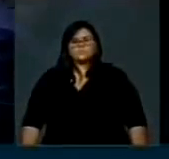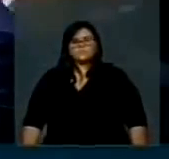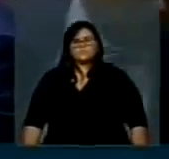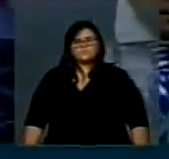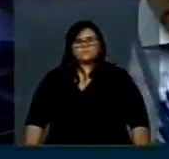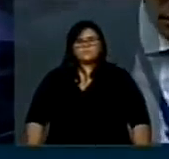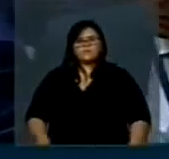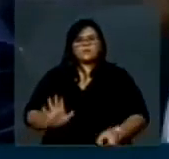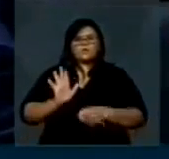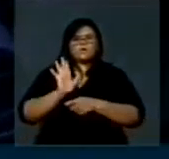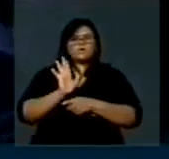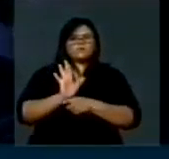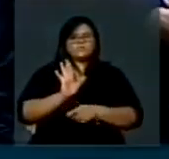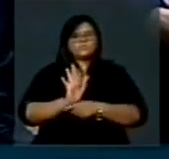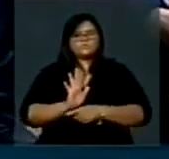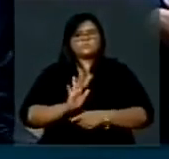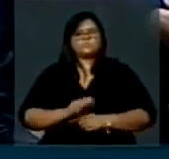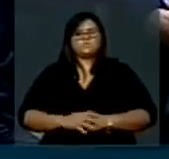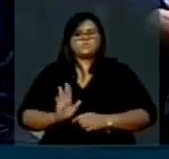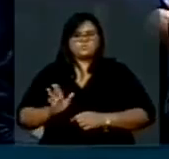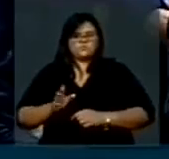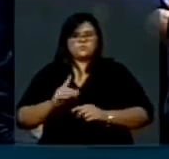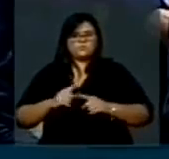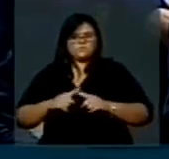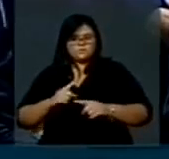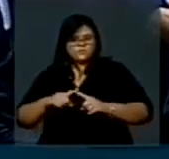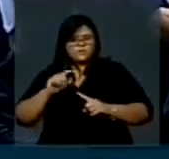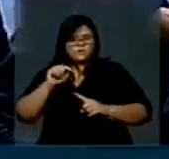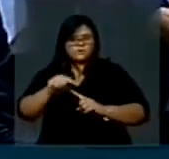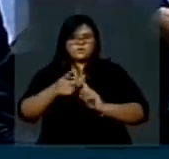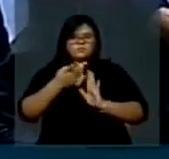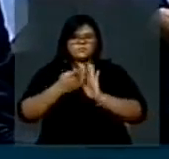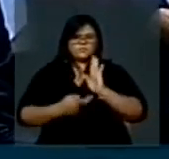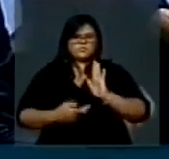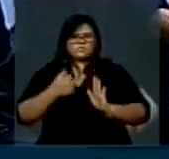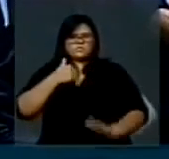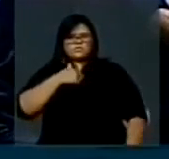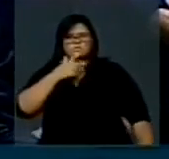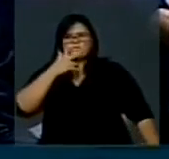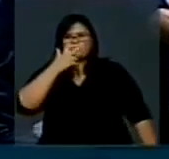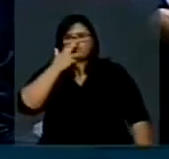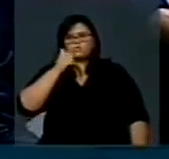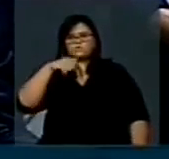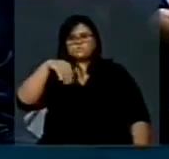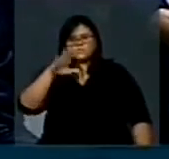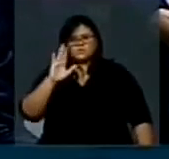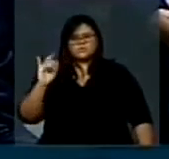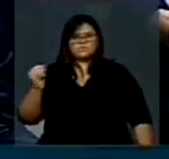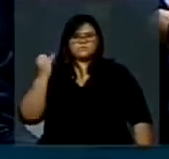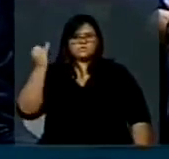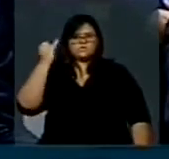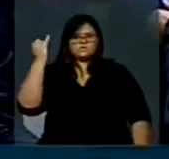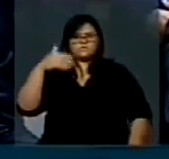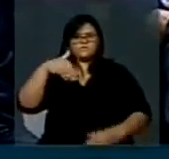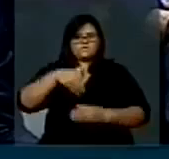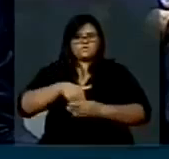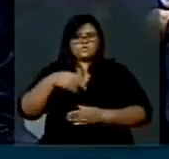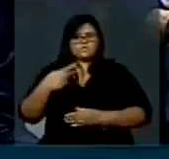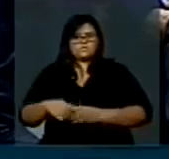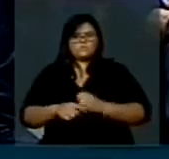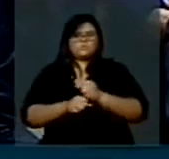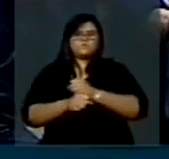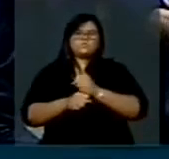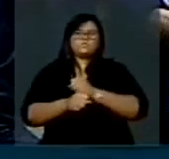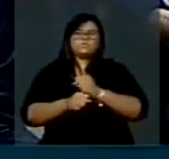Fica claro, senhor presidente, muito obrigado. Até porque esse projeto eu considero o mais importante projeto votado neste ano